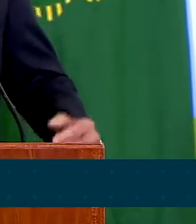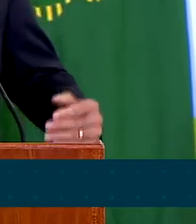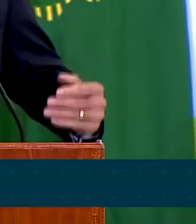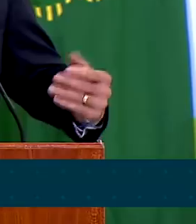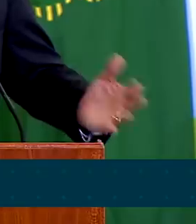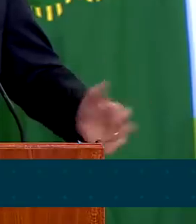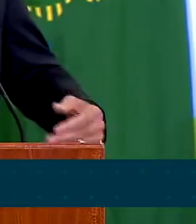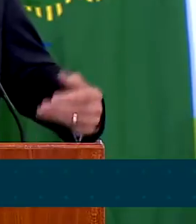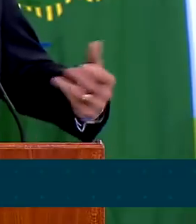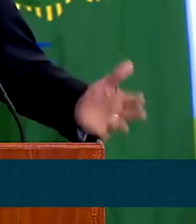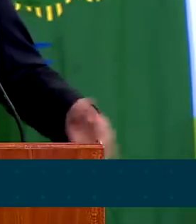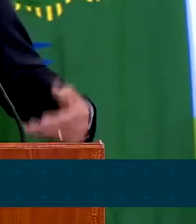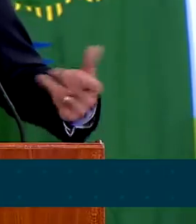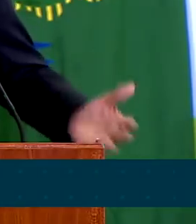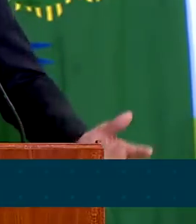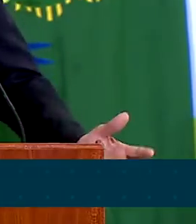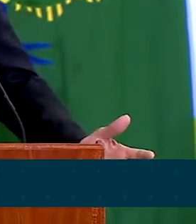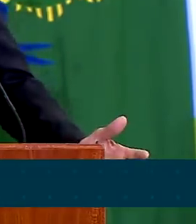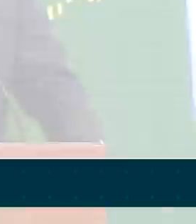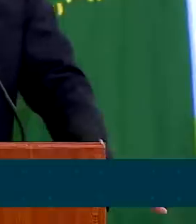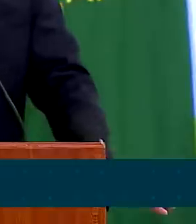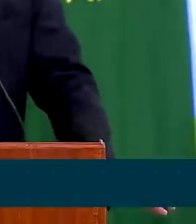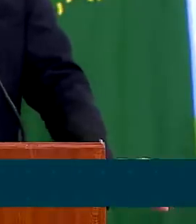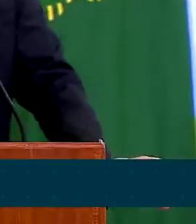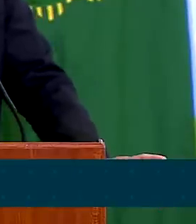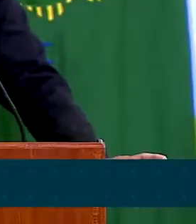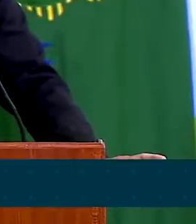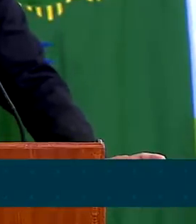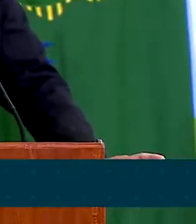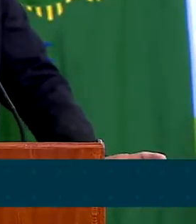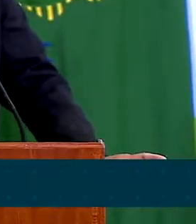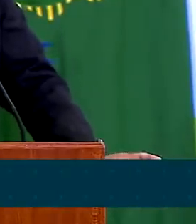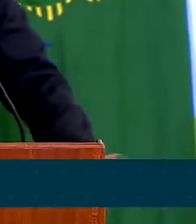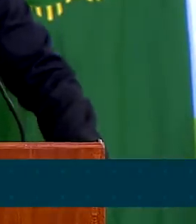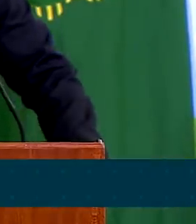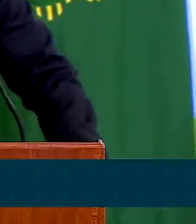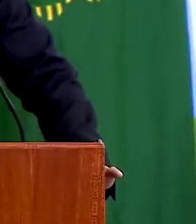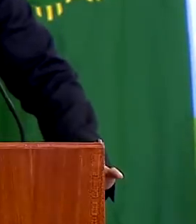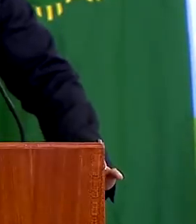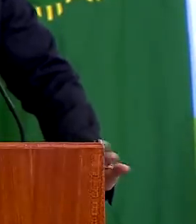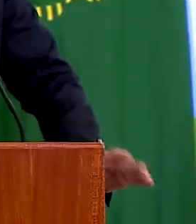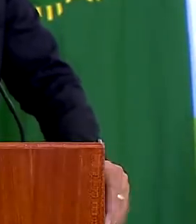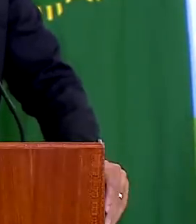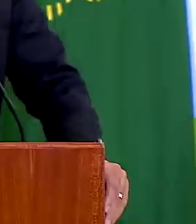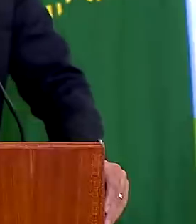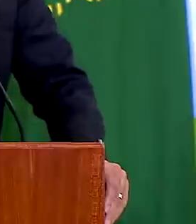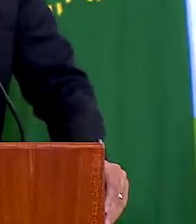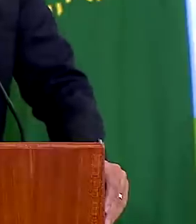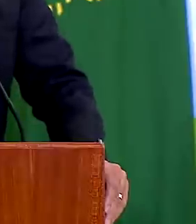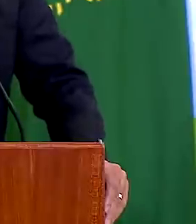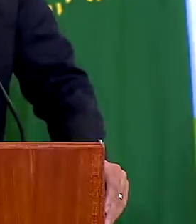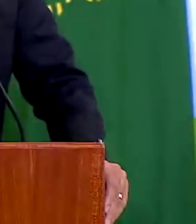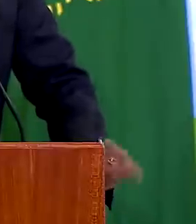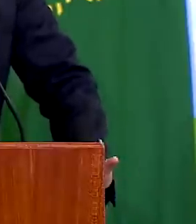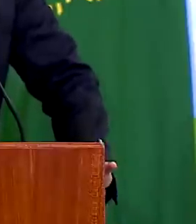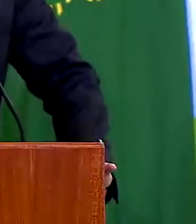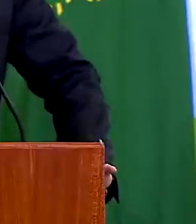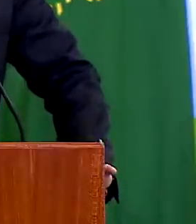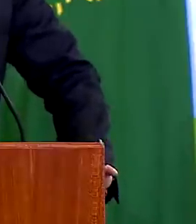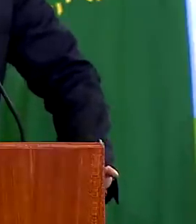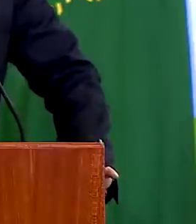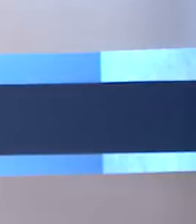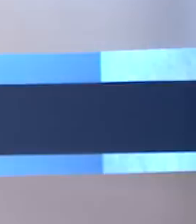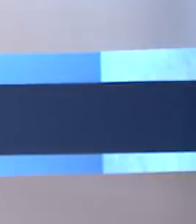e pudemos continuar fazendo entregas. A casa própria realmente não tem preço para quem a